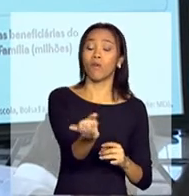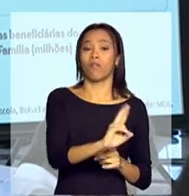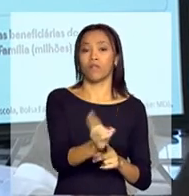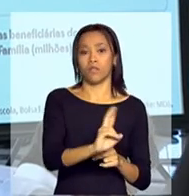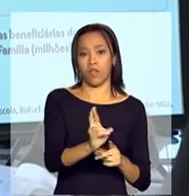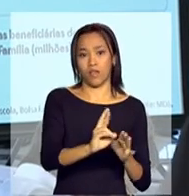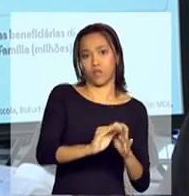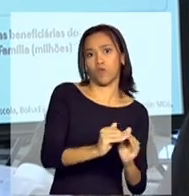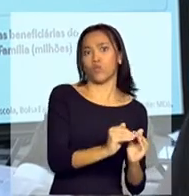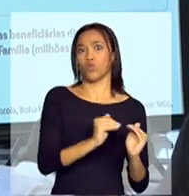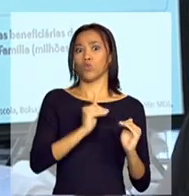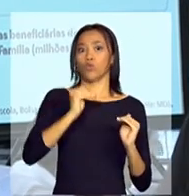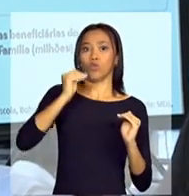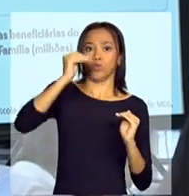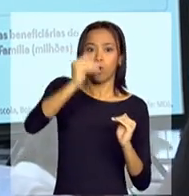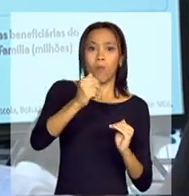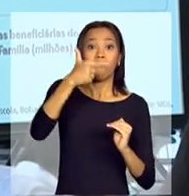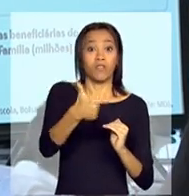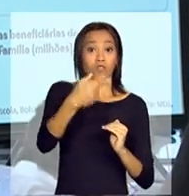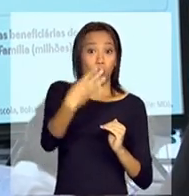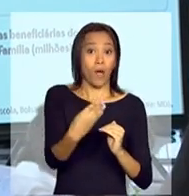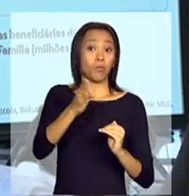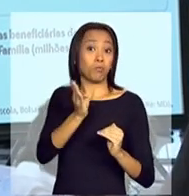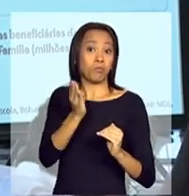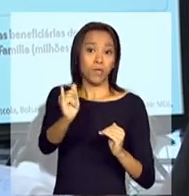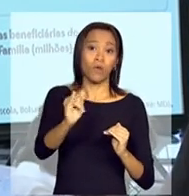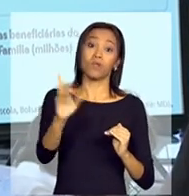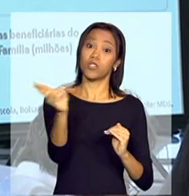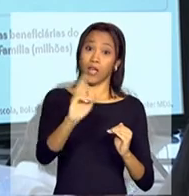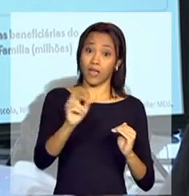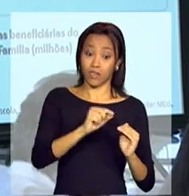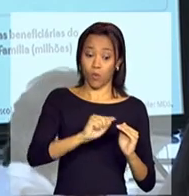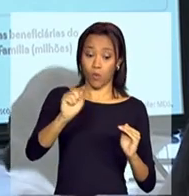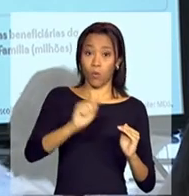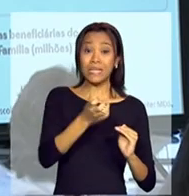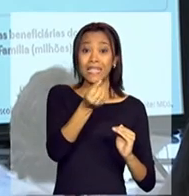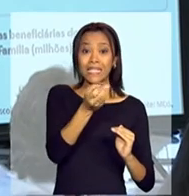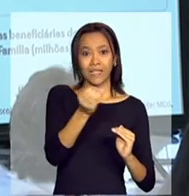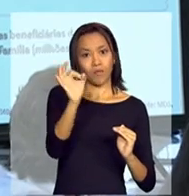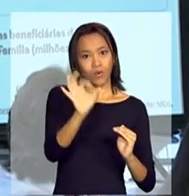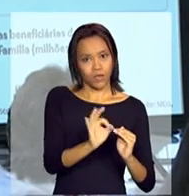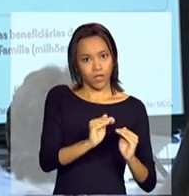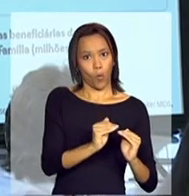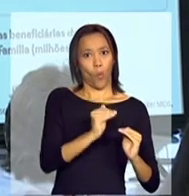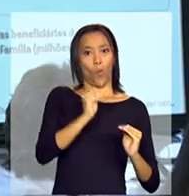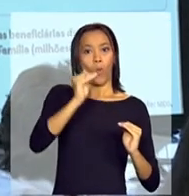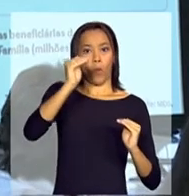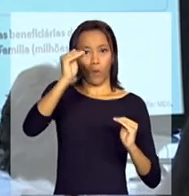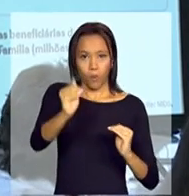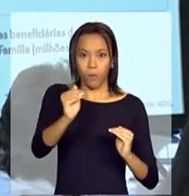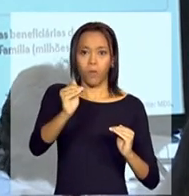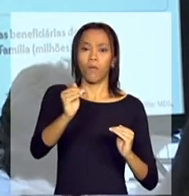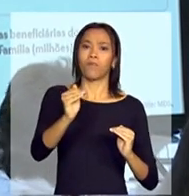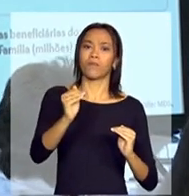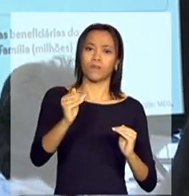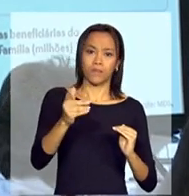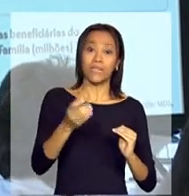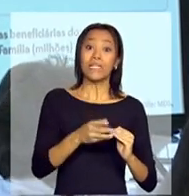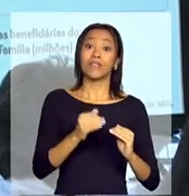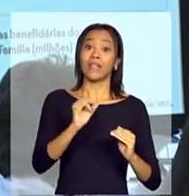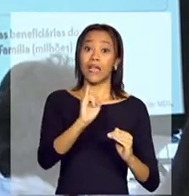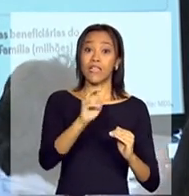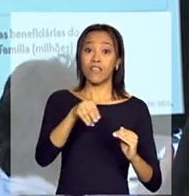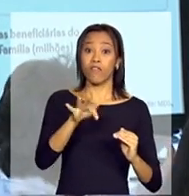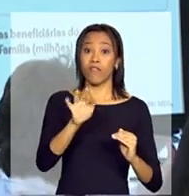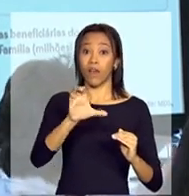para quase 20, para 24 bilhões de reais, um aumento de 60% em termos reais, 60% acima da inflação.